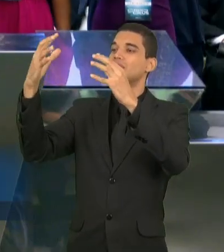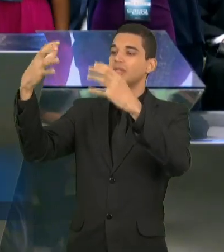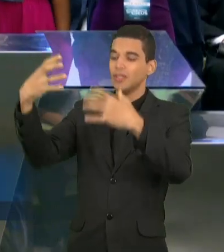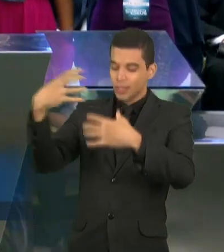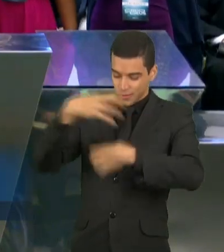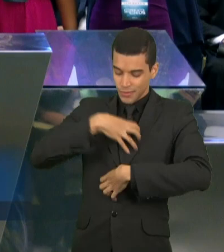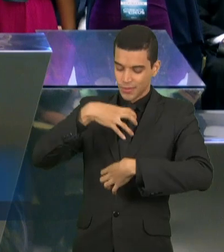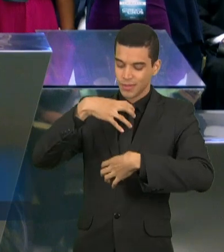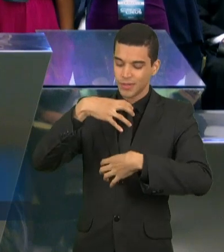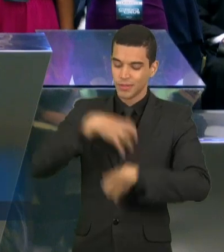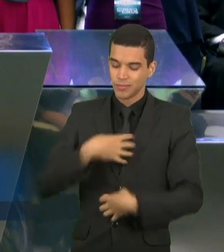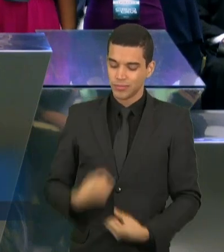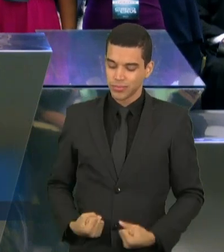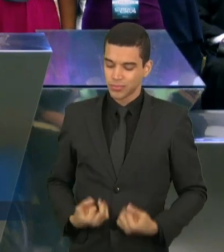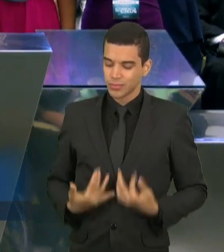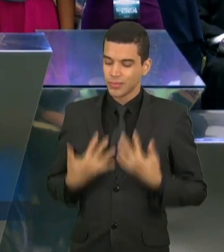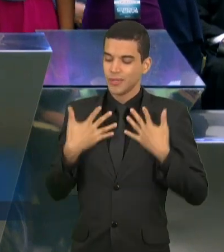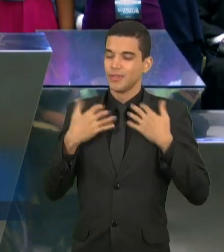posso sentir,